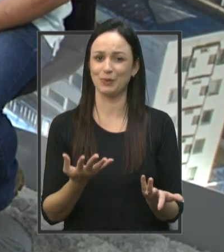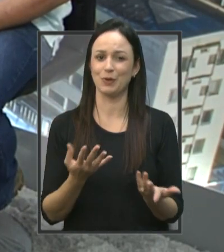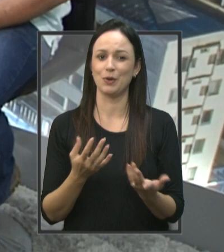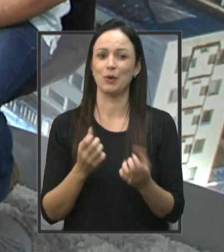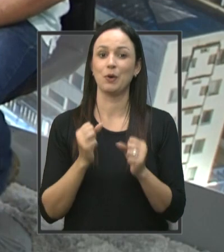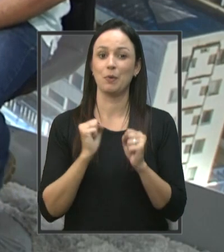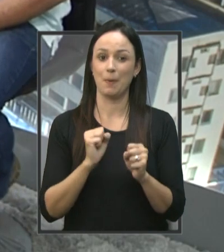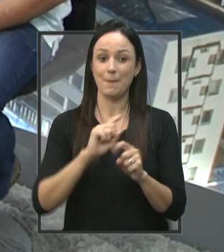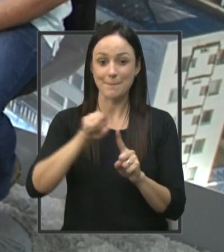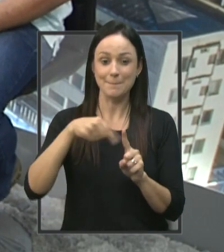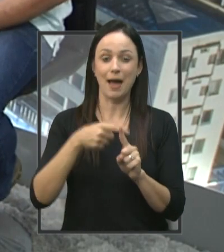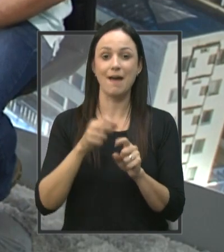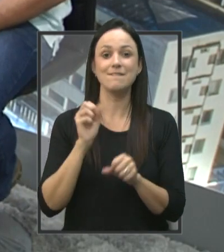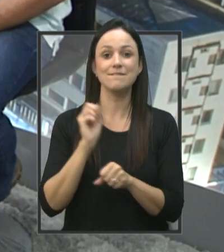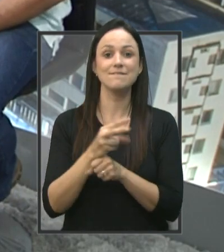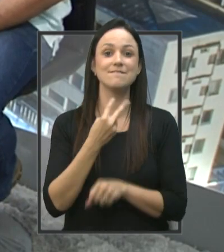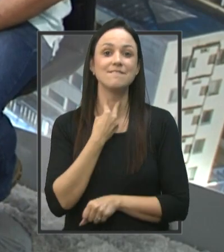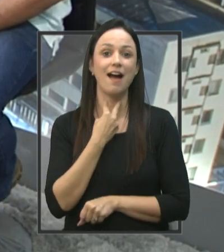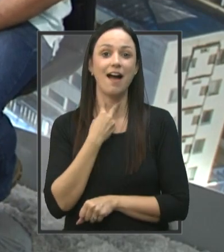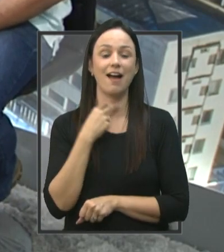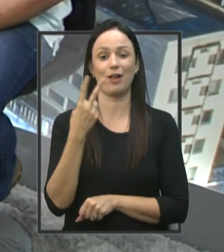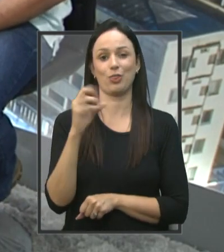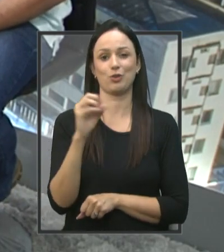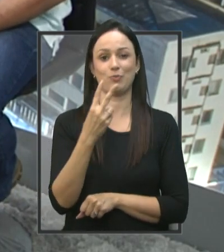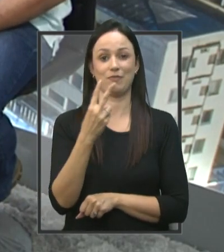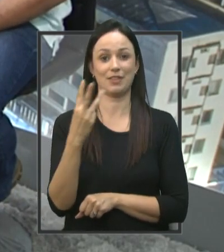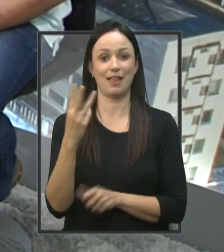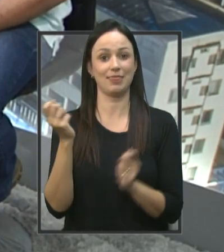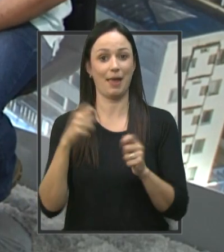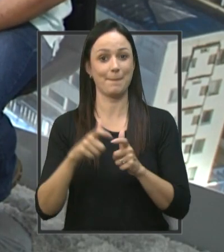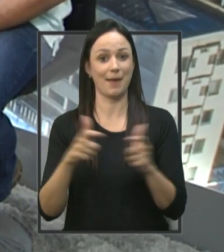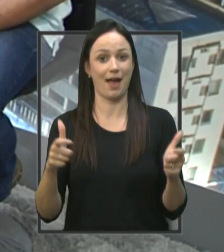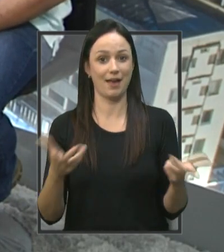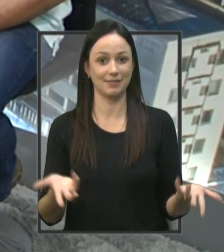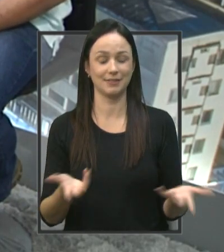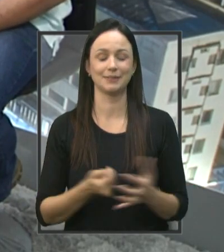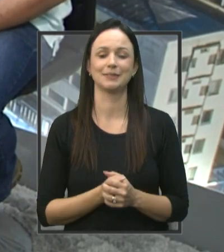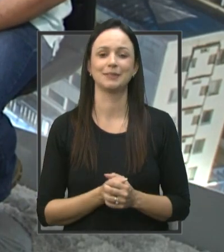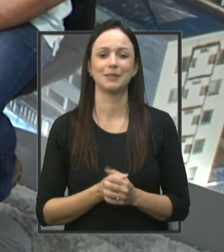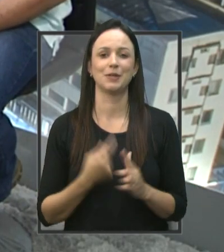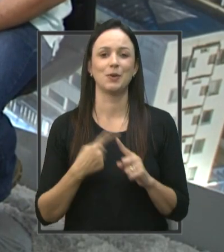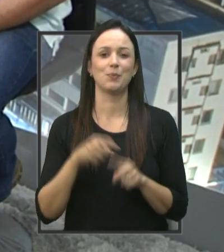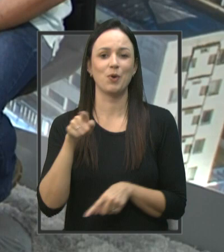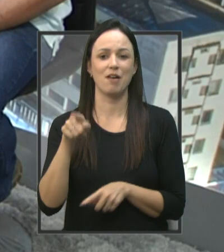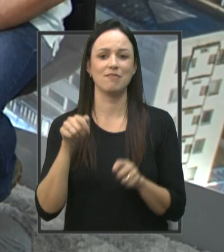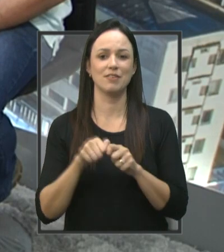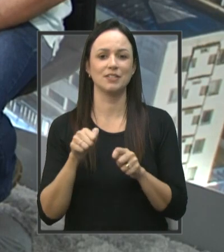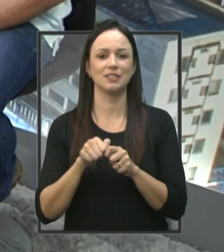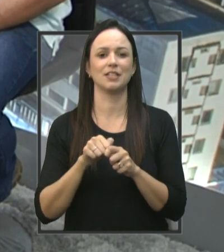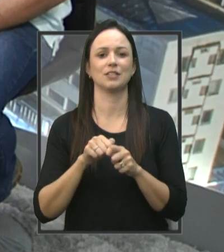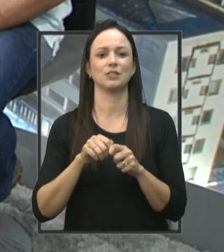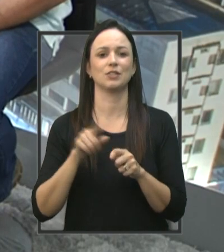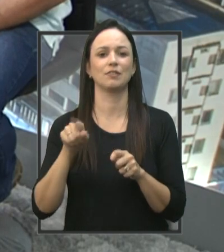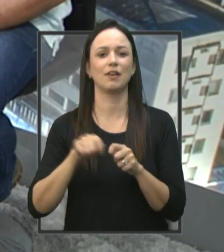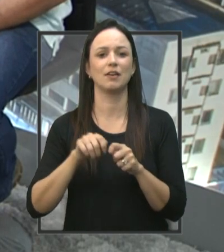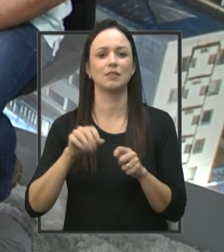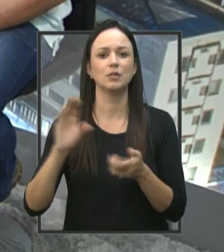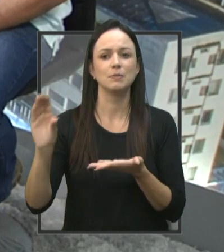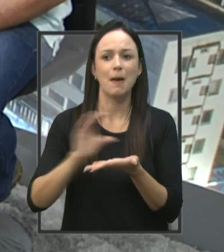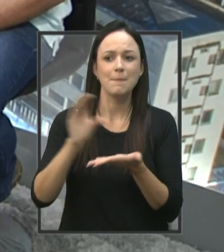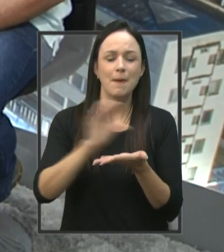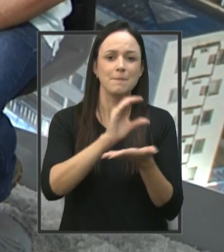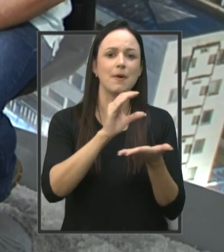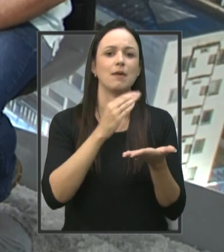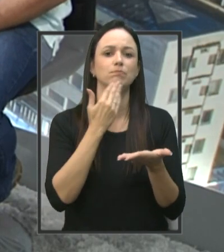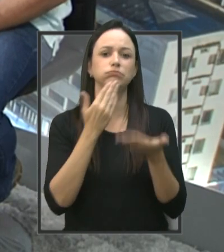aumento Ainda no número de vagas Em 2023 Já que o senhor Inclusive fez aporte Por meio de emendas Para separar recursos